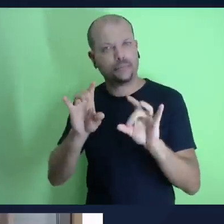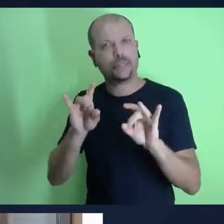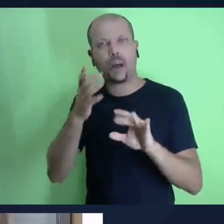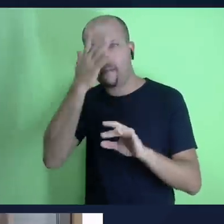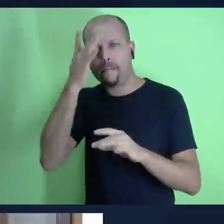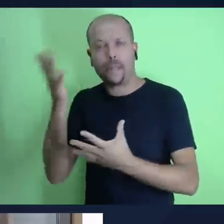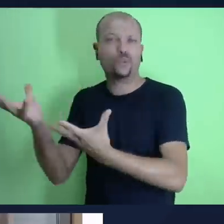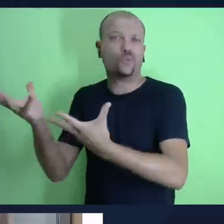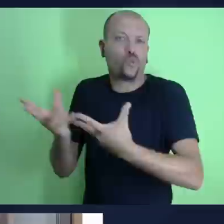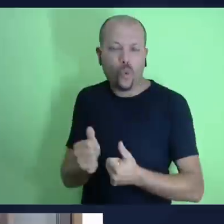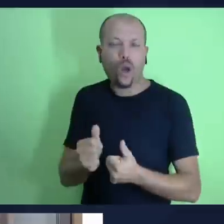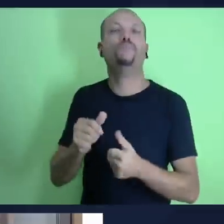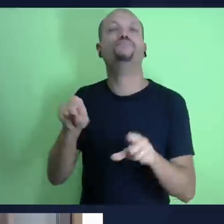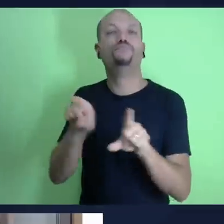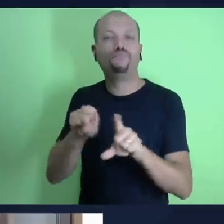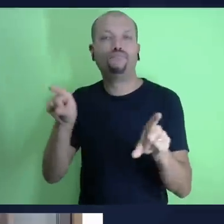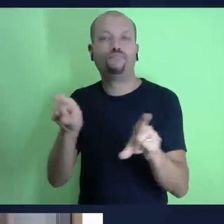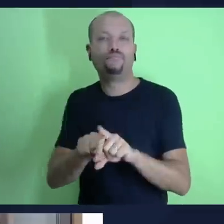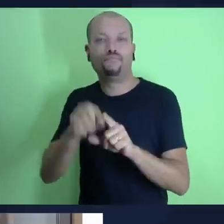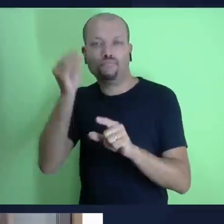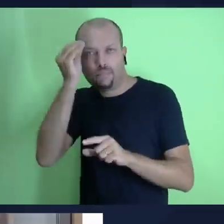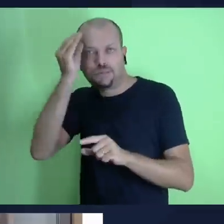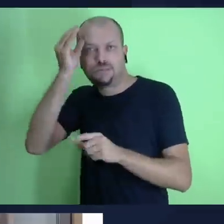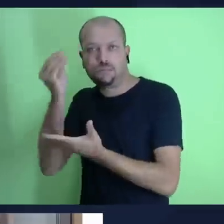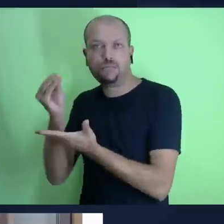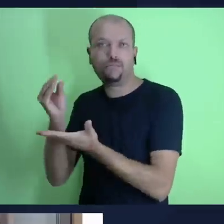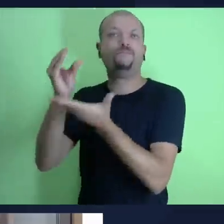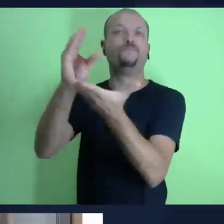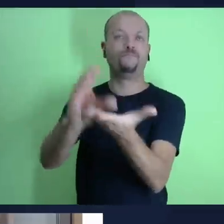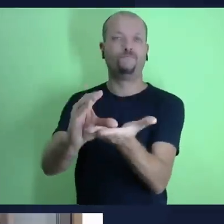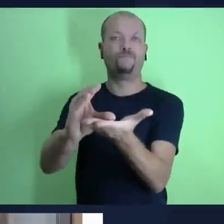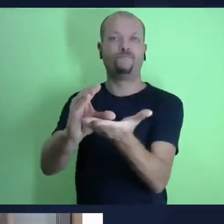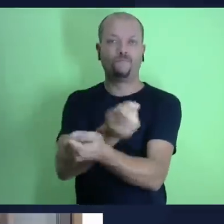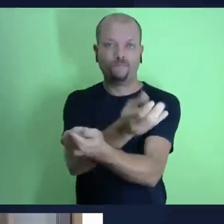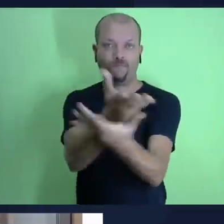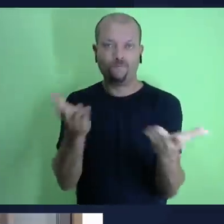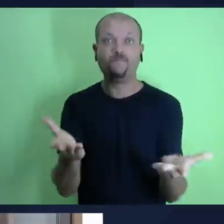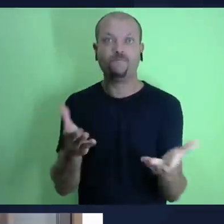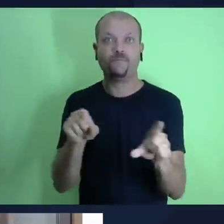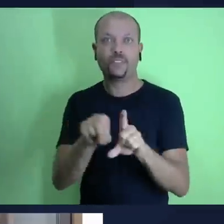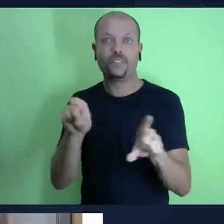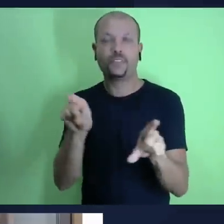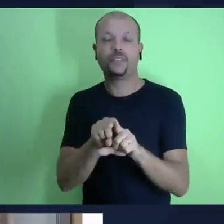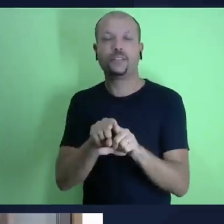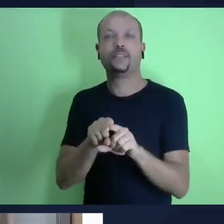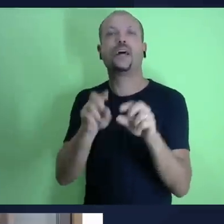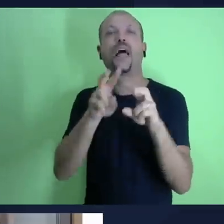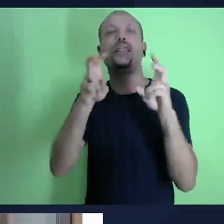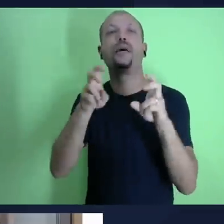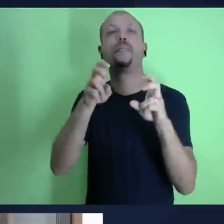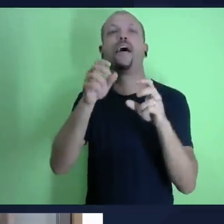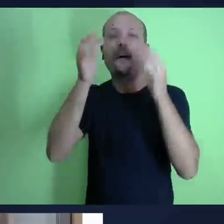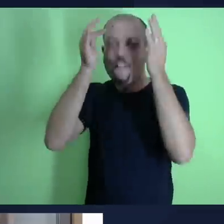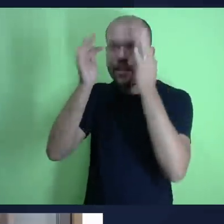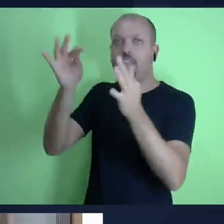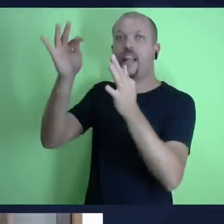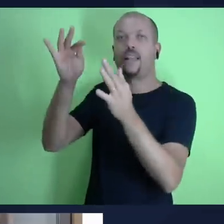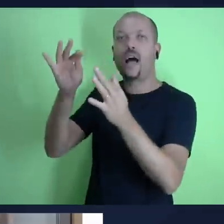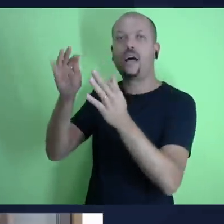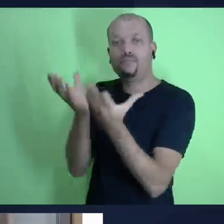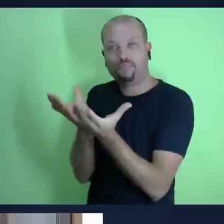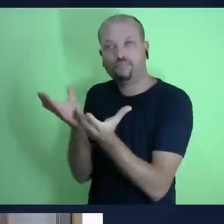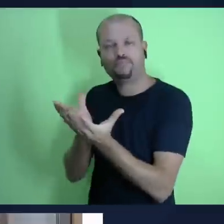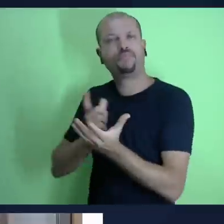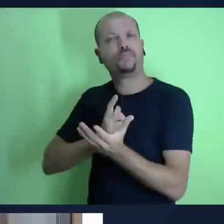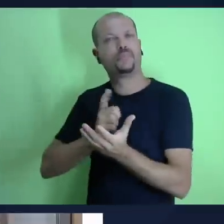especialíssimas com convidados que trarão o conhecimento da palavra de Deus desse tema mordomia